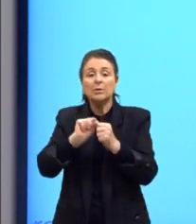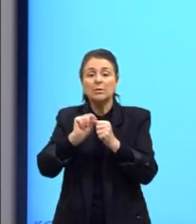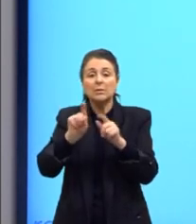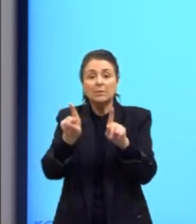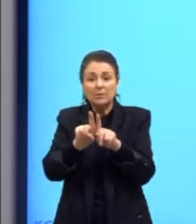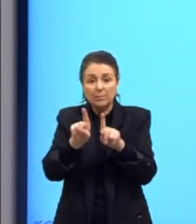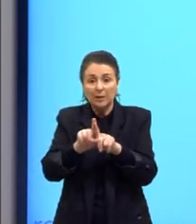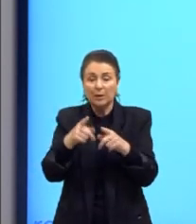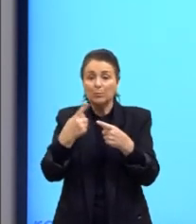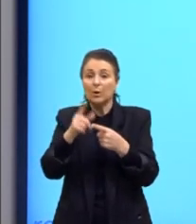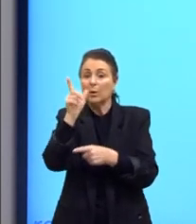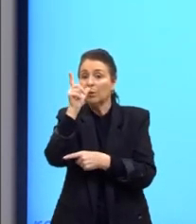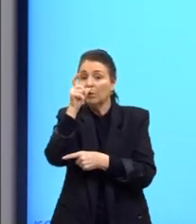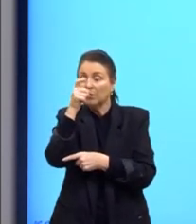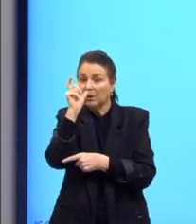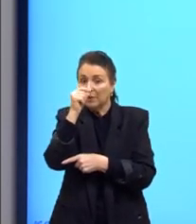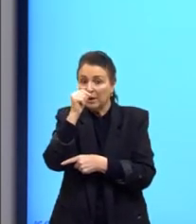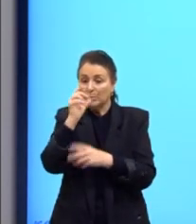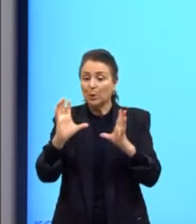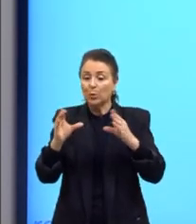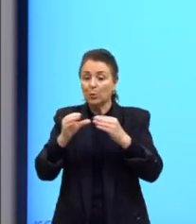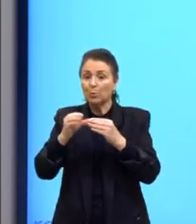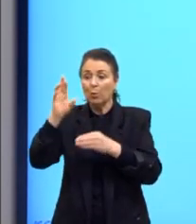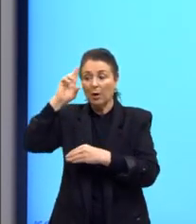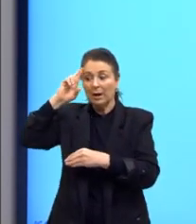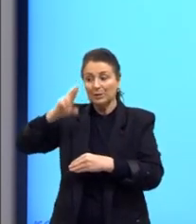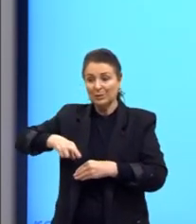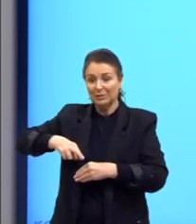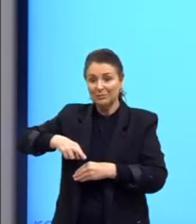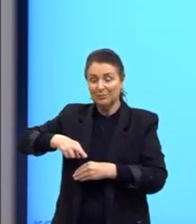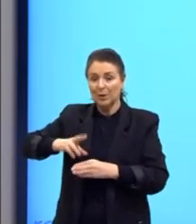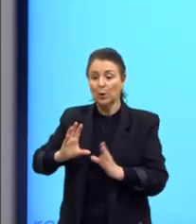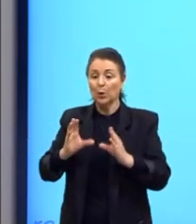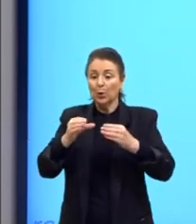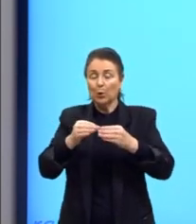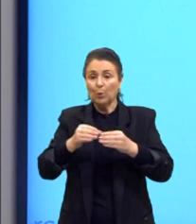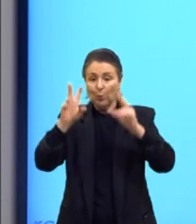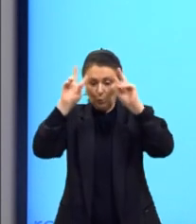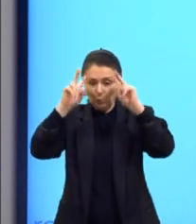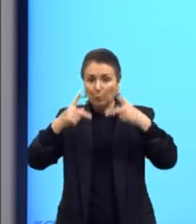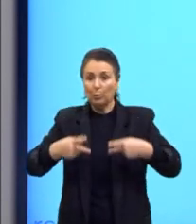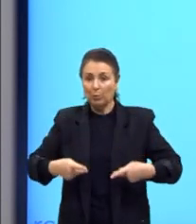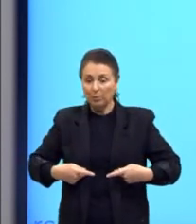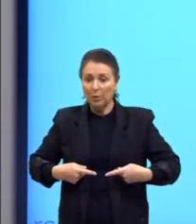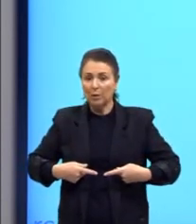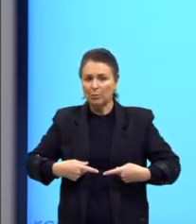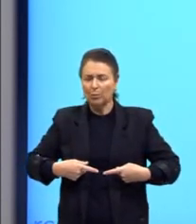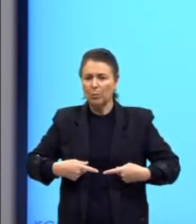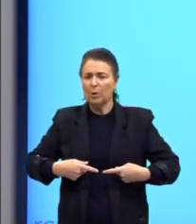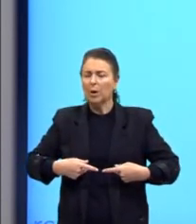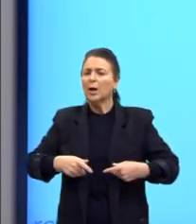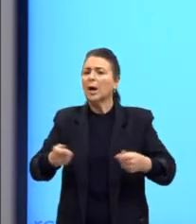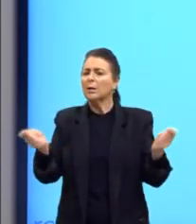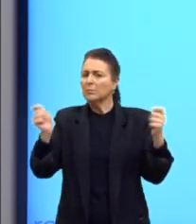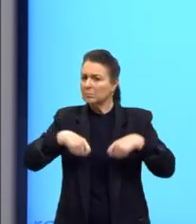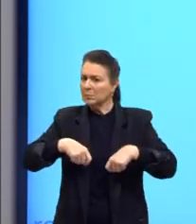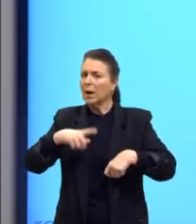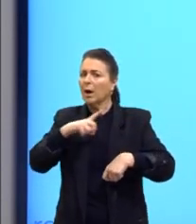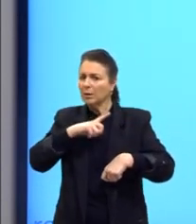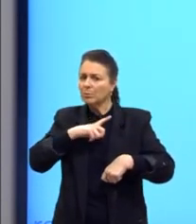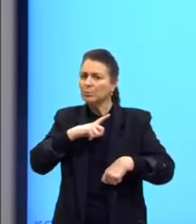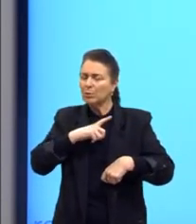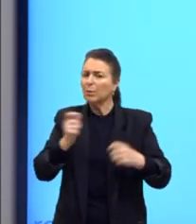para o Descartes, para os racionalistas, o ser humano tinha possibilidade, ele era dotado de